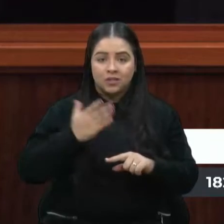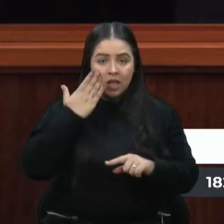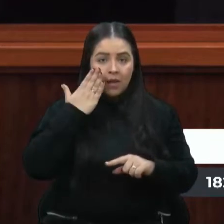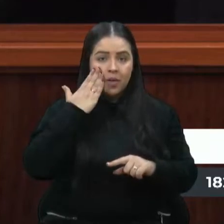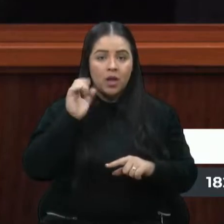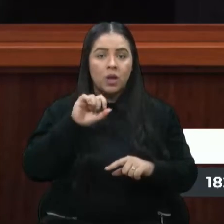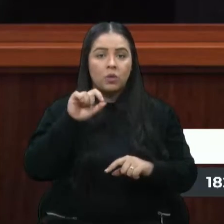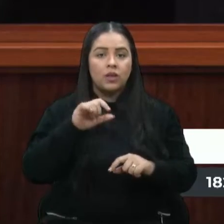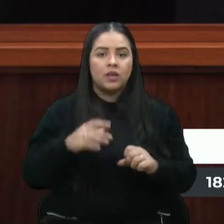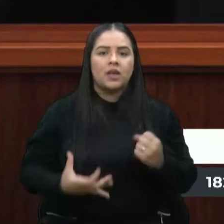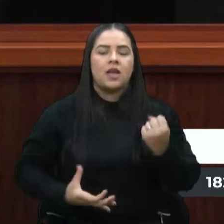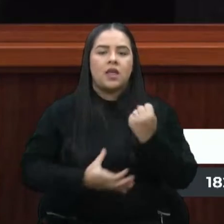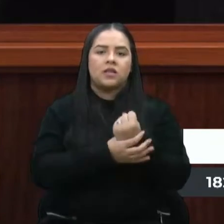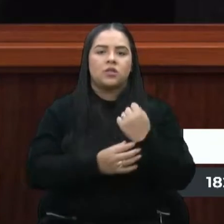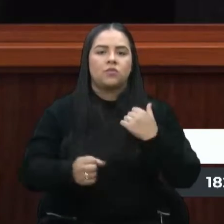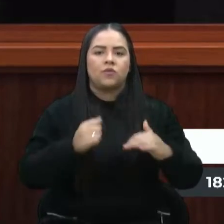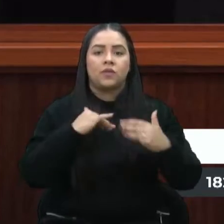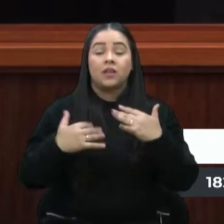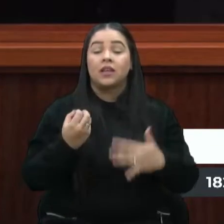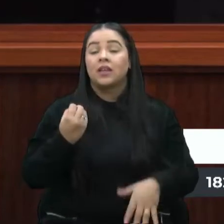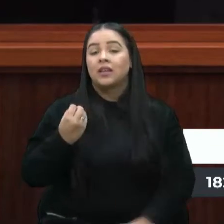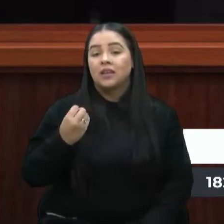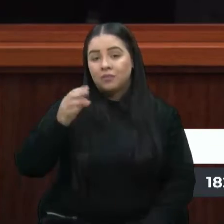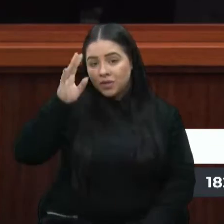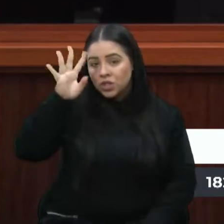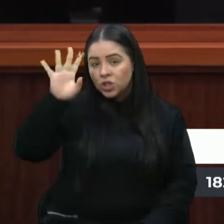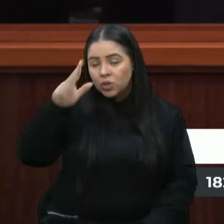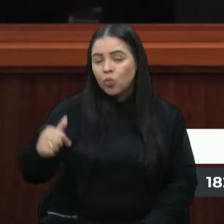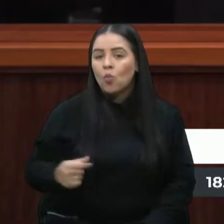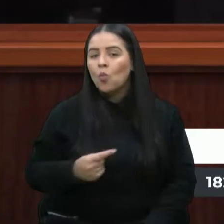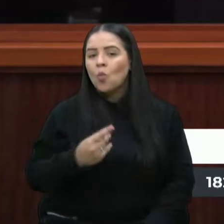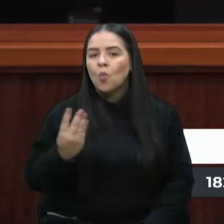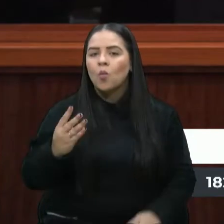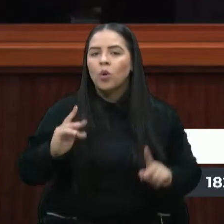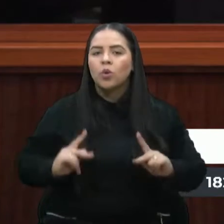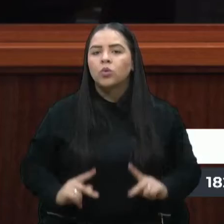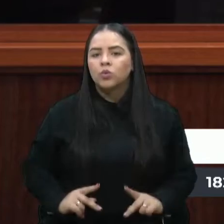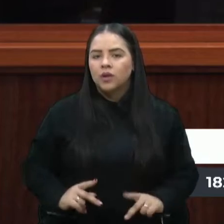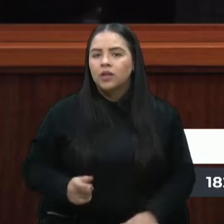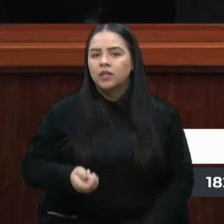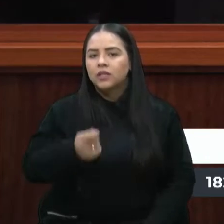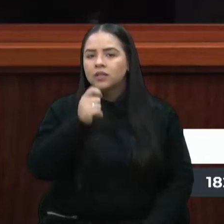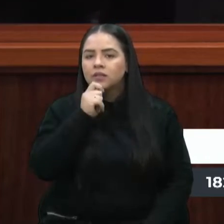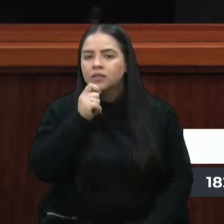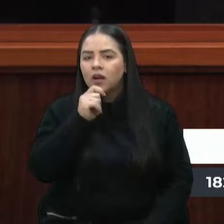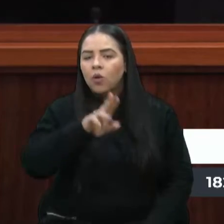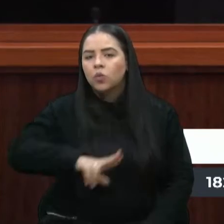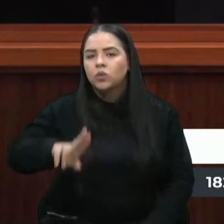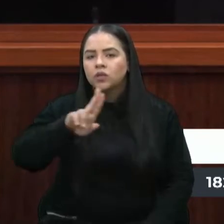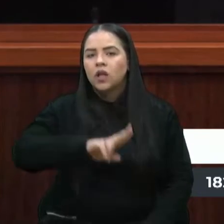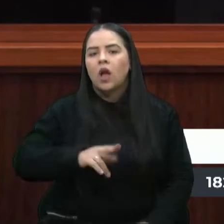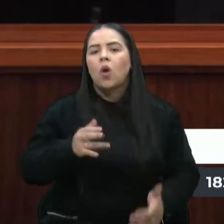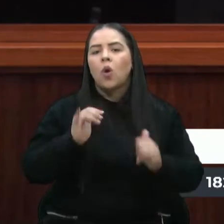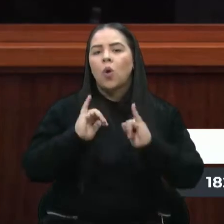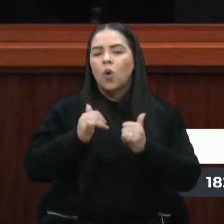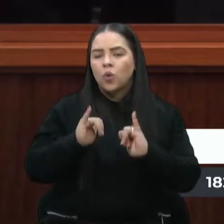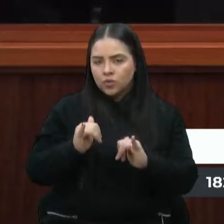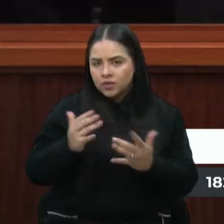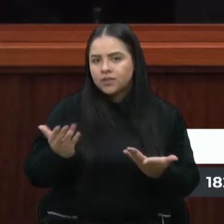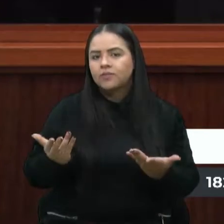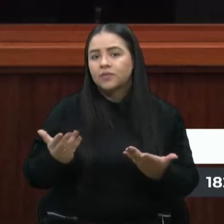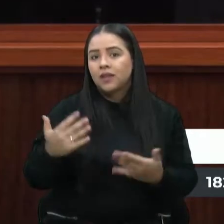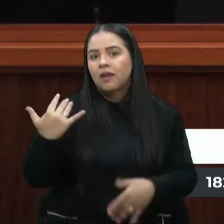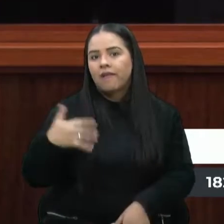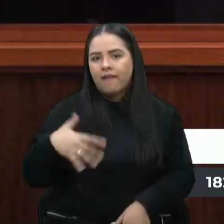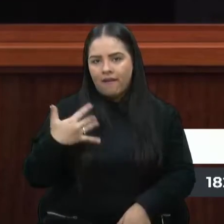é o que garante um fluxo. Vocês imaginem quantos usuários ainda vão usar o ônibus, que já está